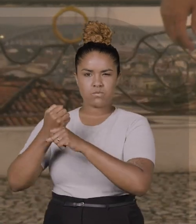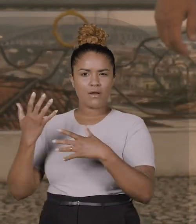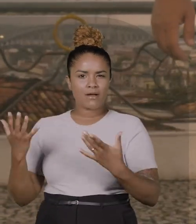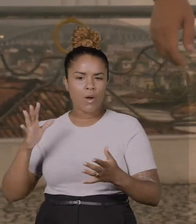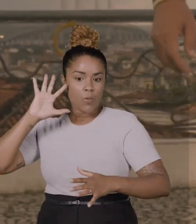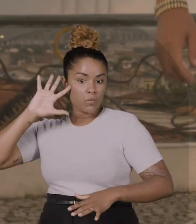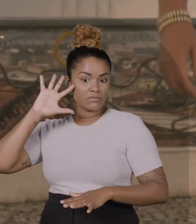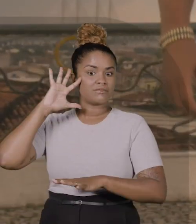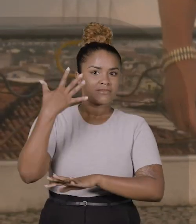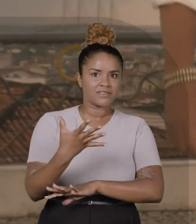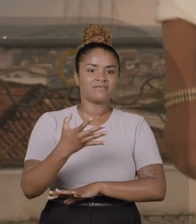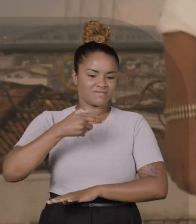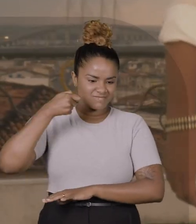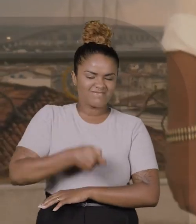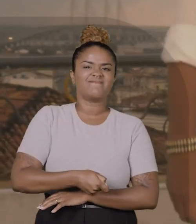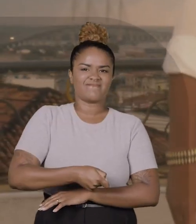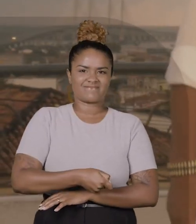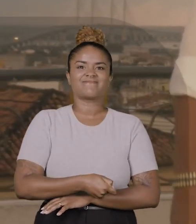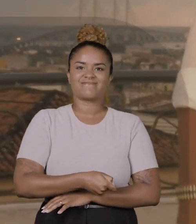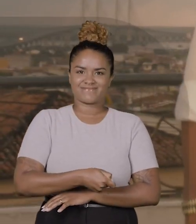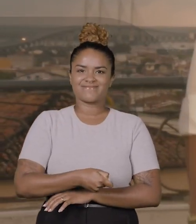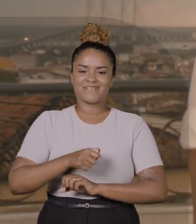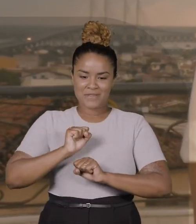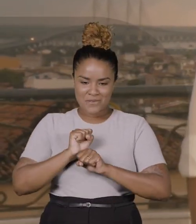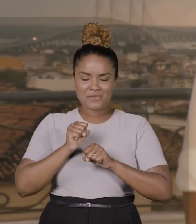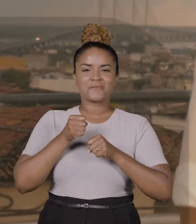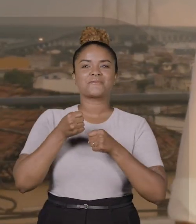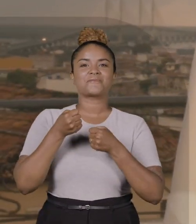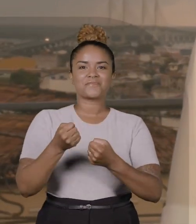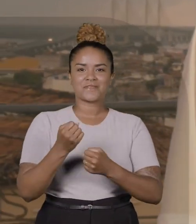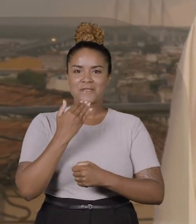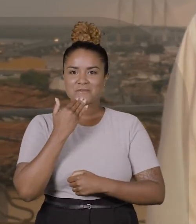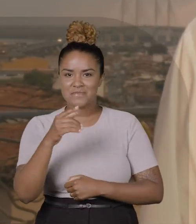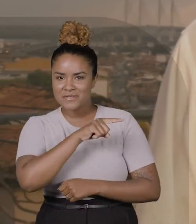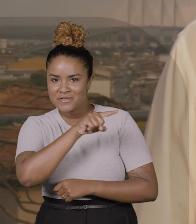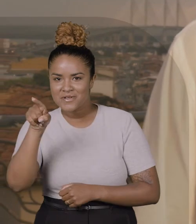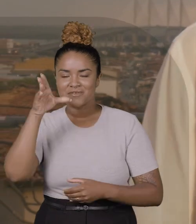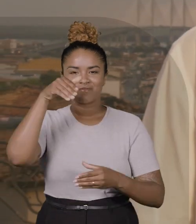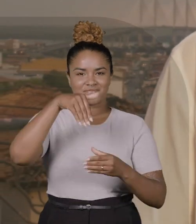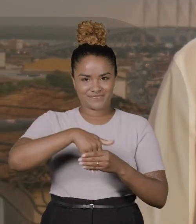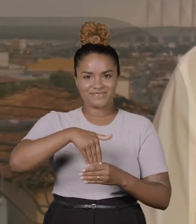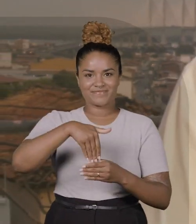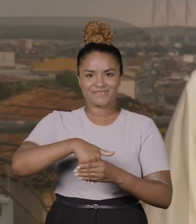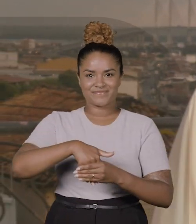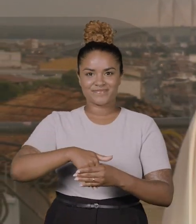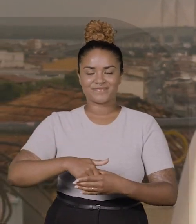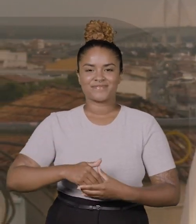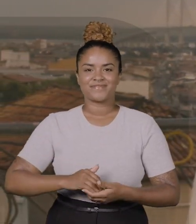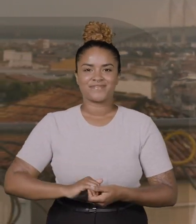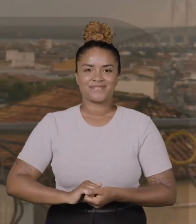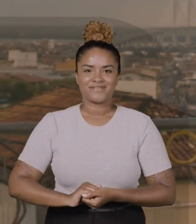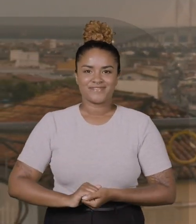construção, realização, legitimidade para chegar até aqui e pedir o seu voto.